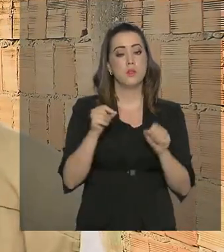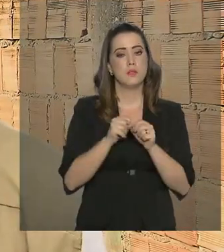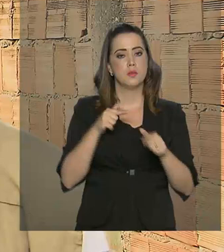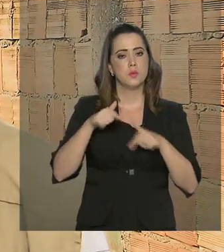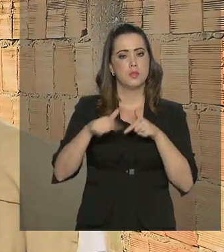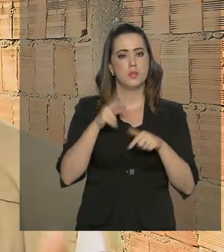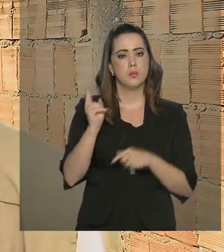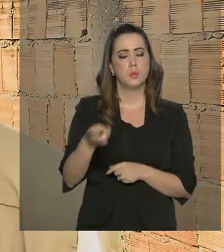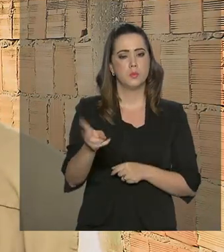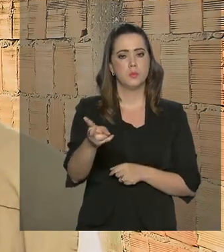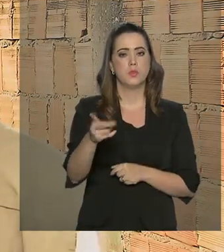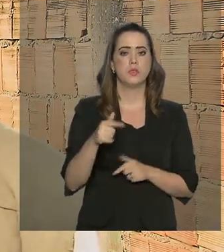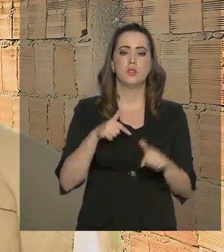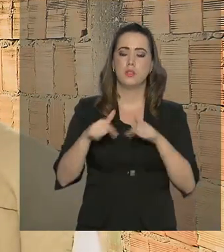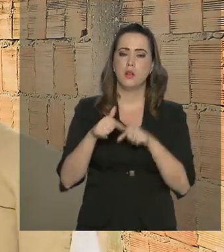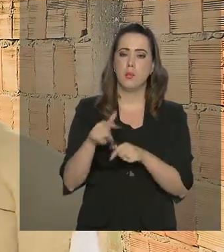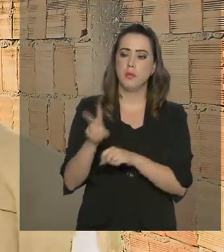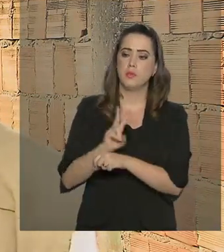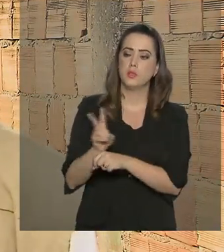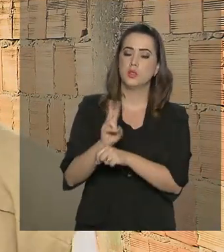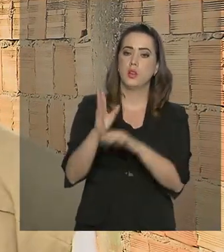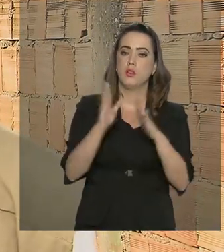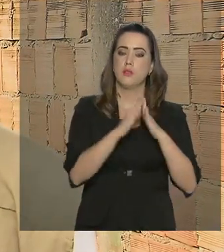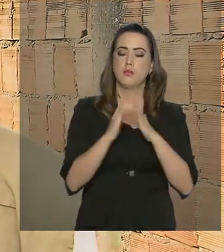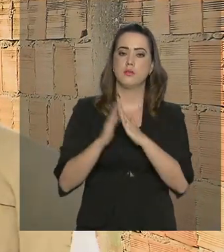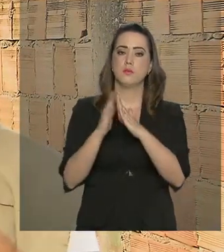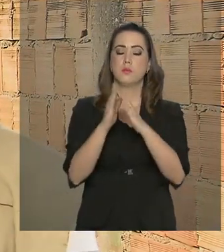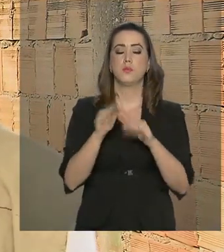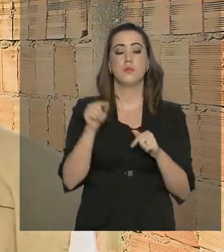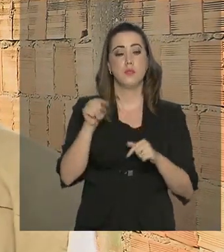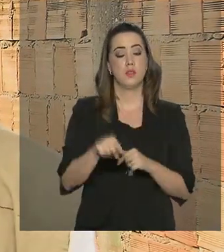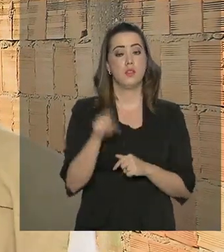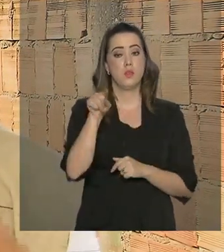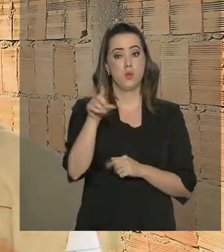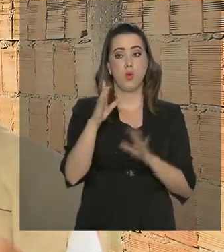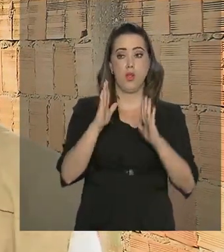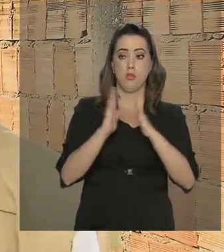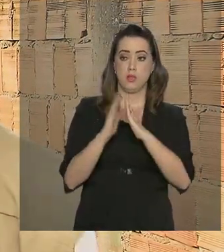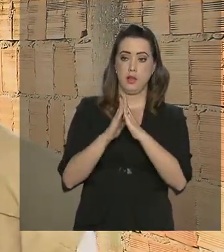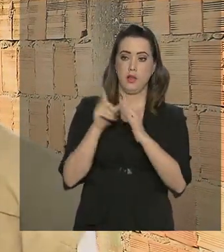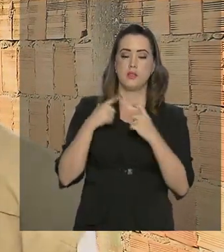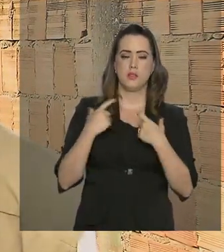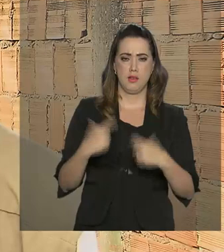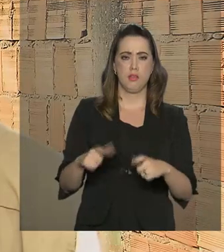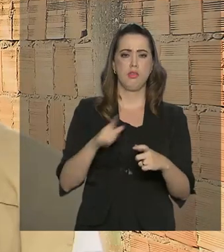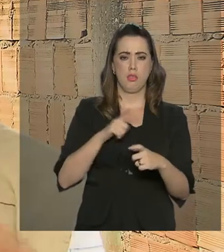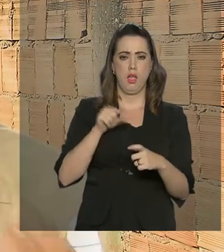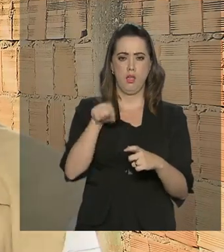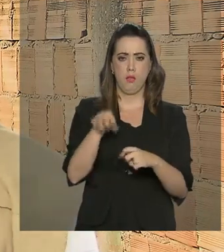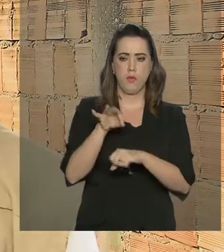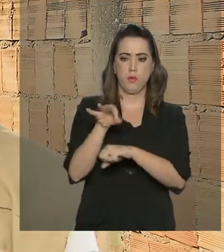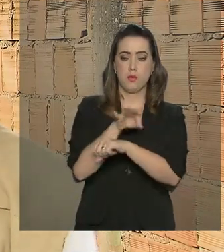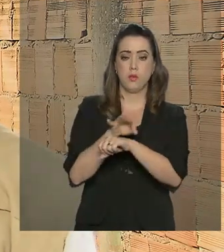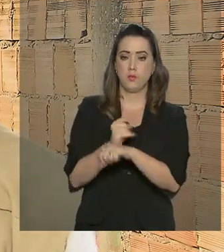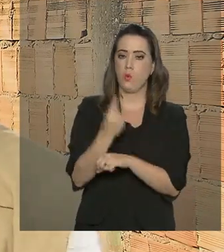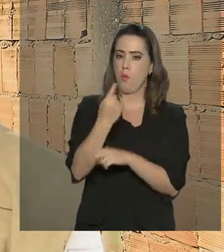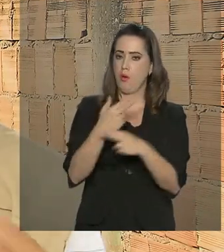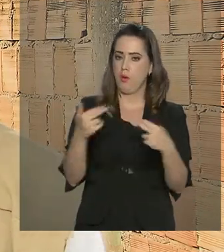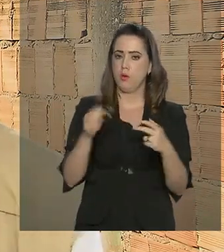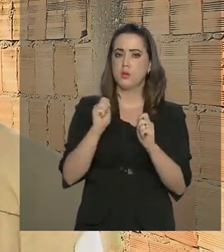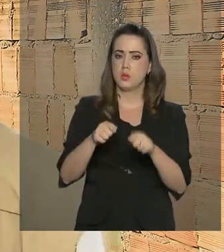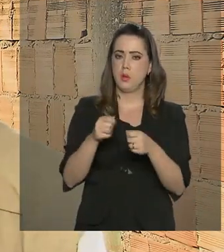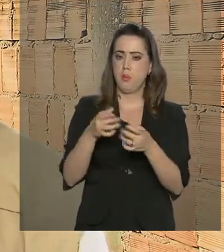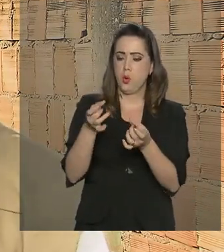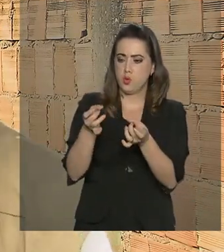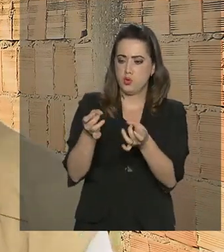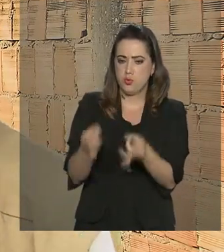rotina, fazendo inspeção de casa em casa. E aquela casa que é a foco do mosquito, quando é um objeto que pode